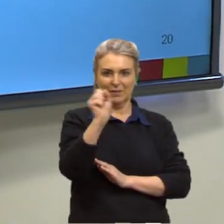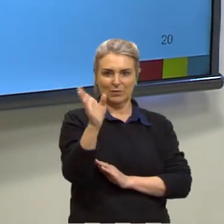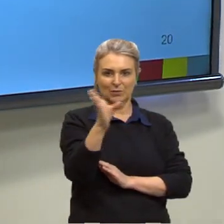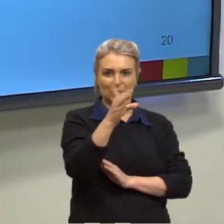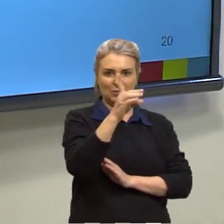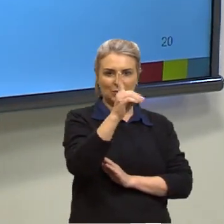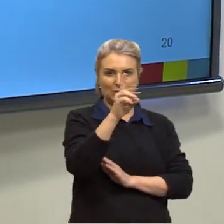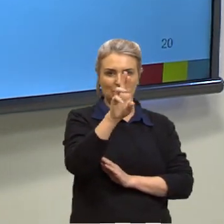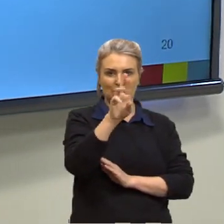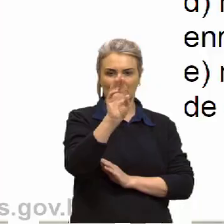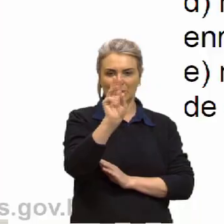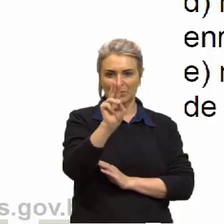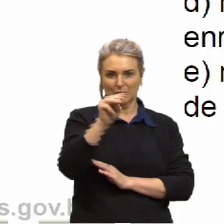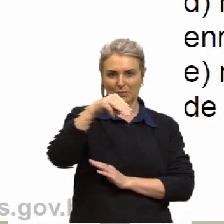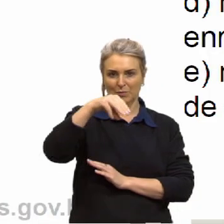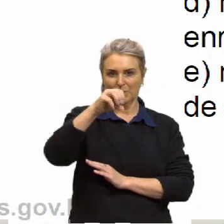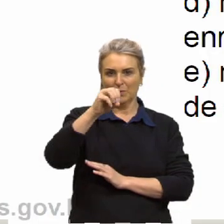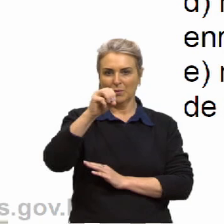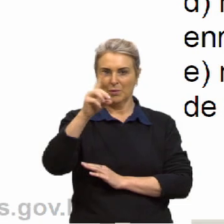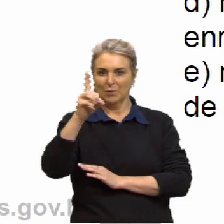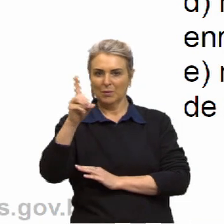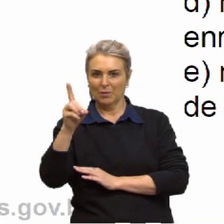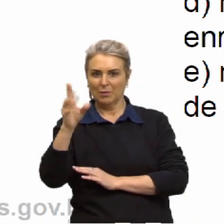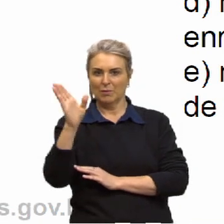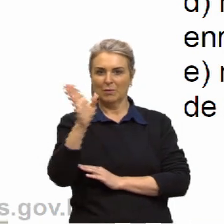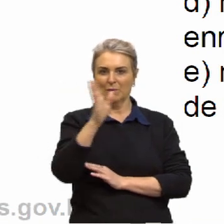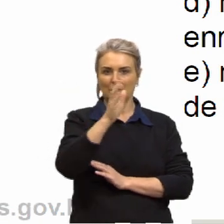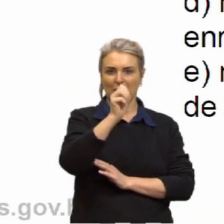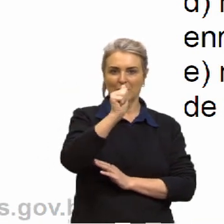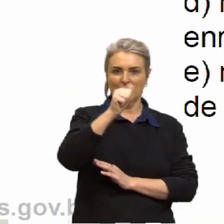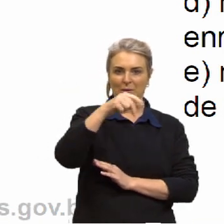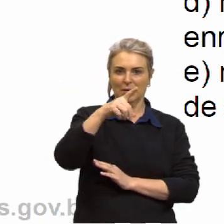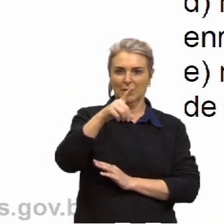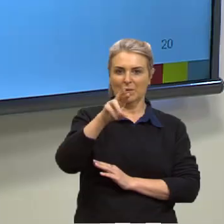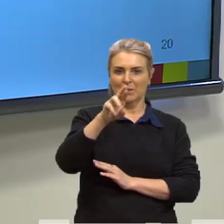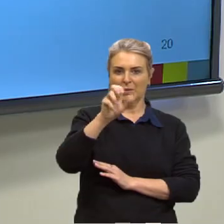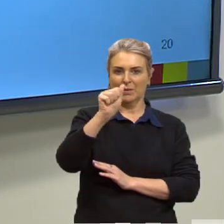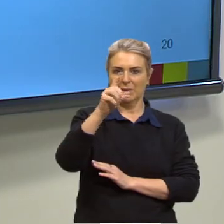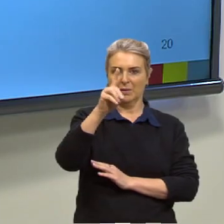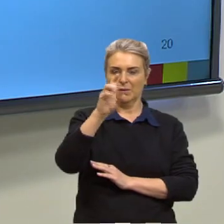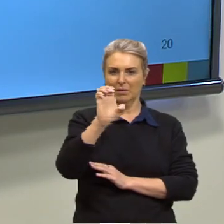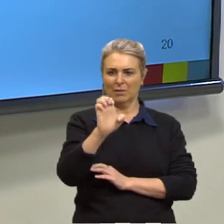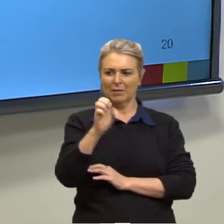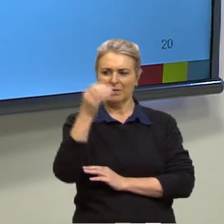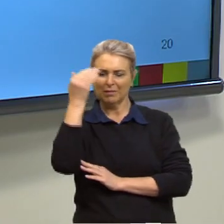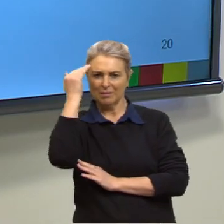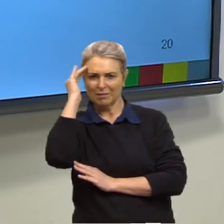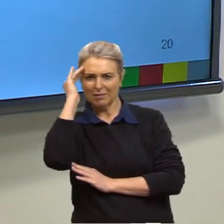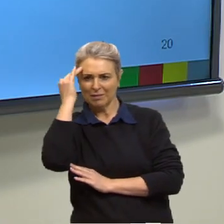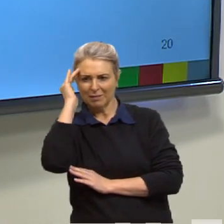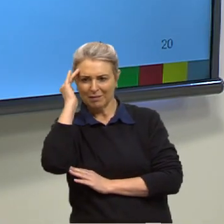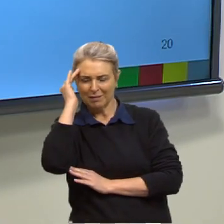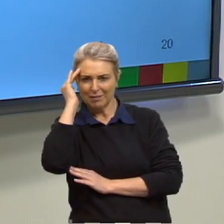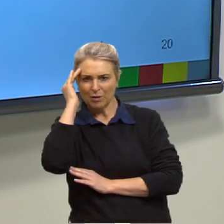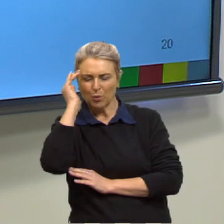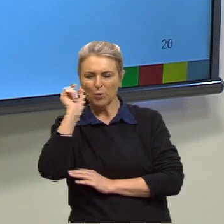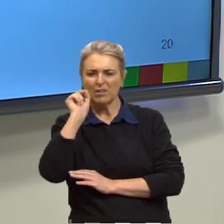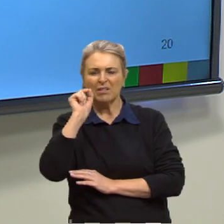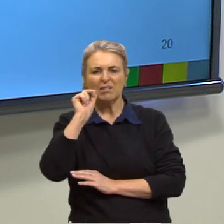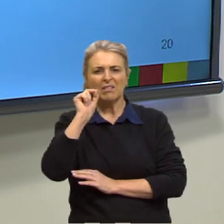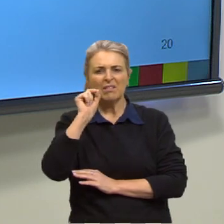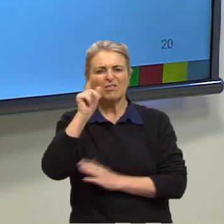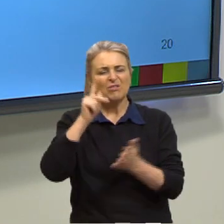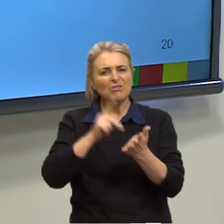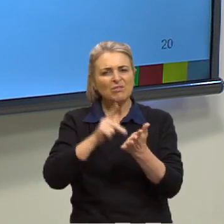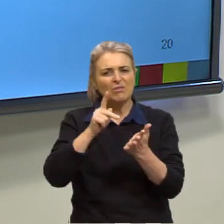reflexão sobre o verbo ser. Ele está tentando entender o que de fato é ser. É ter um corpo?